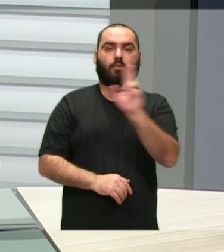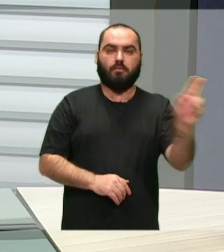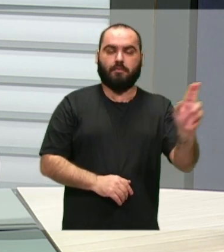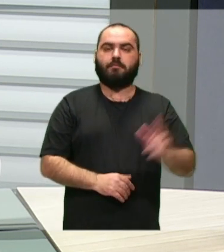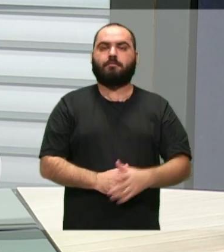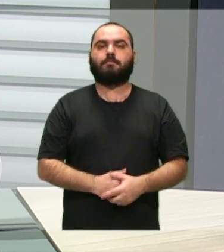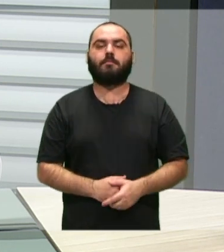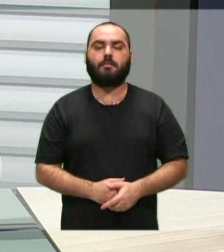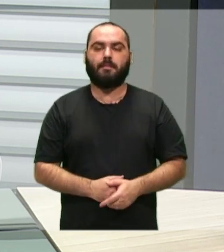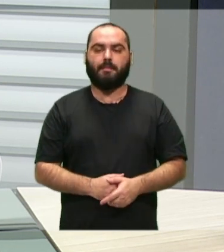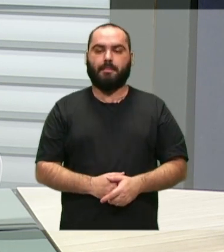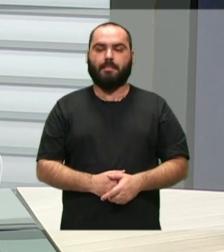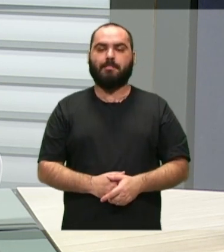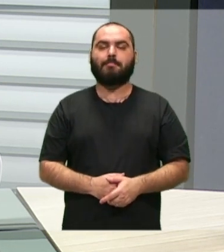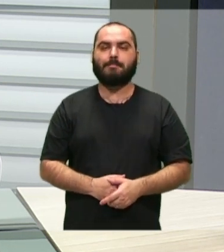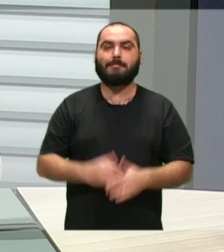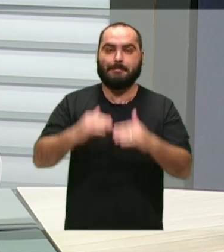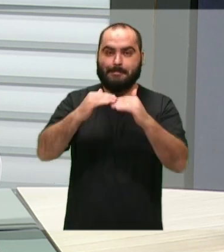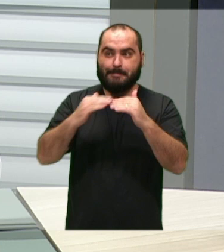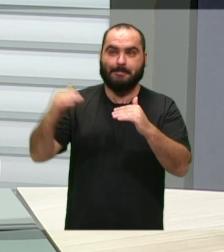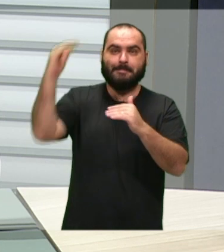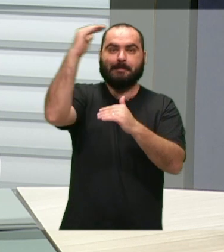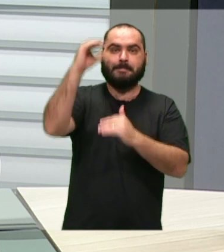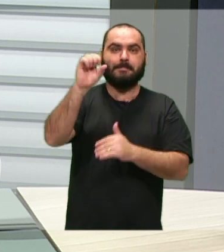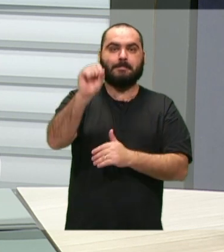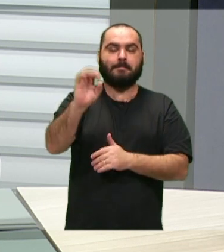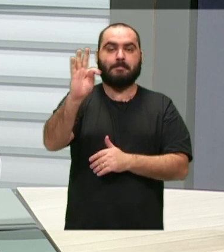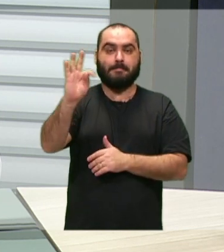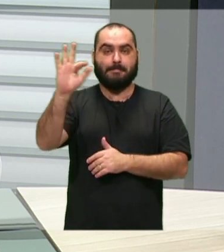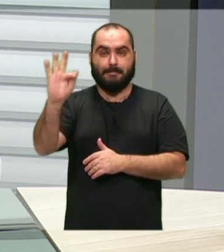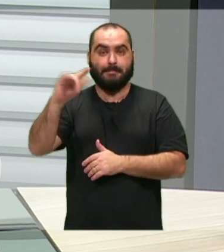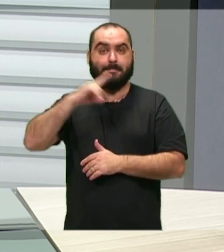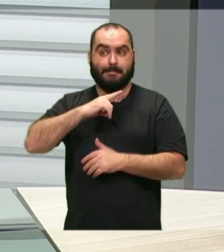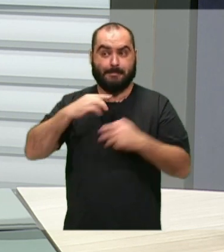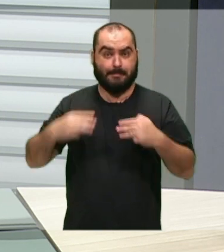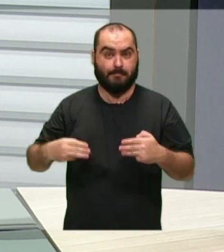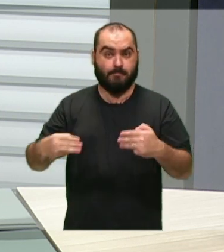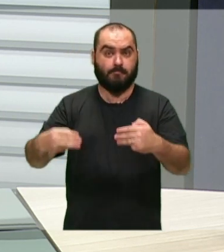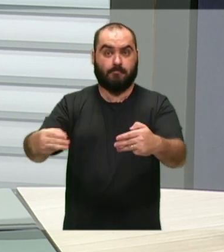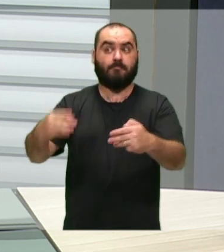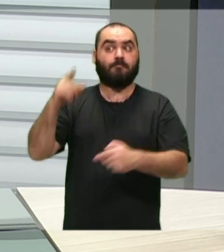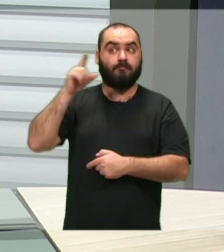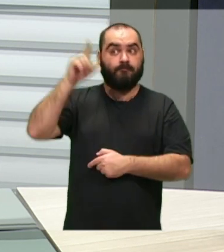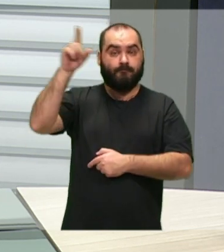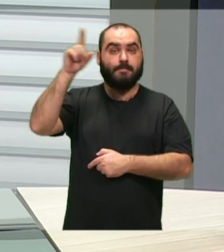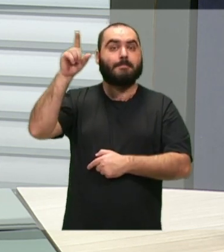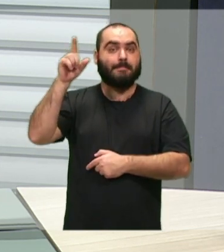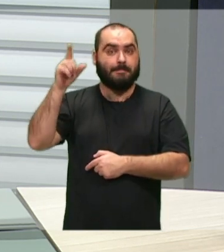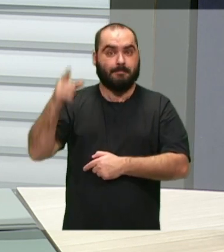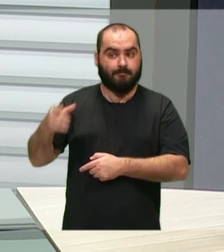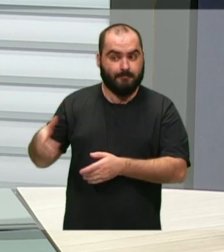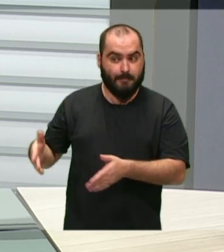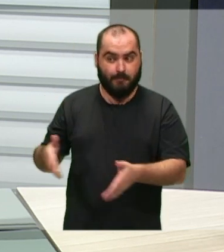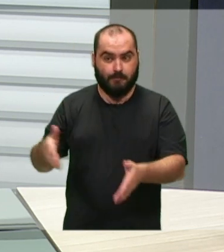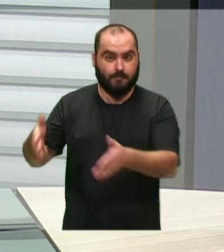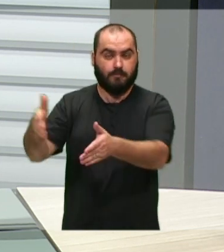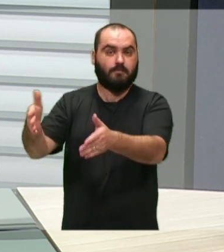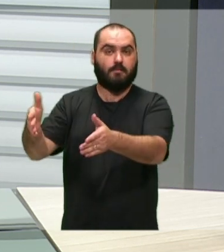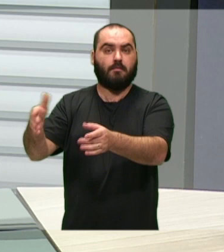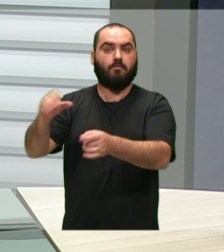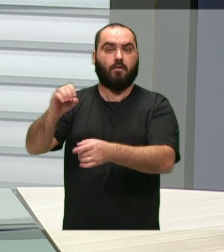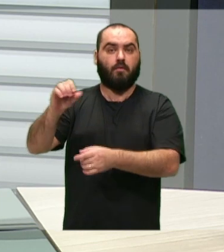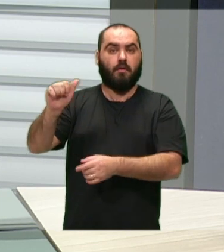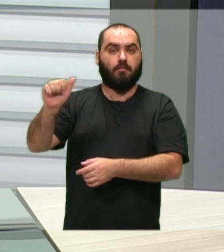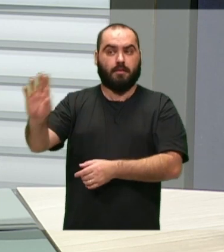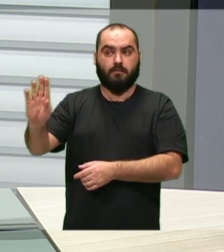nós temos lá, subindo um pouquinho mais, o Supremo Tribunal Federal, tem os ministros que também lá chegam na carreira, ou seja, pela OAB,